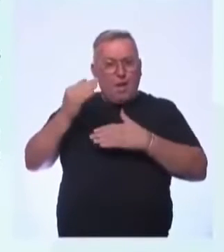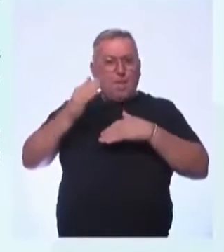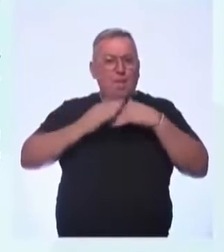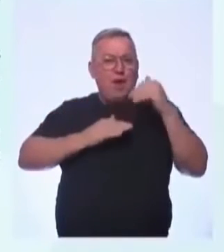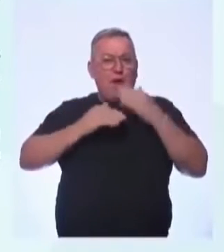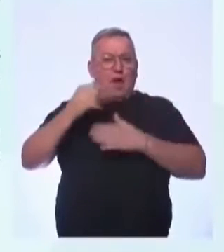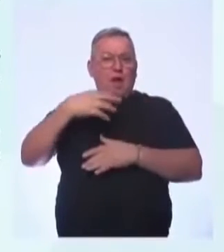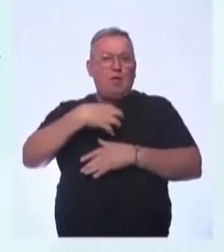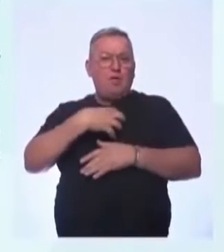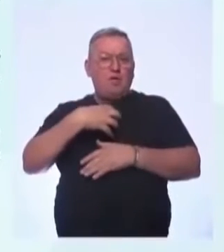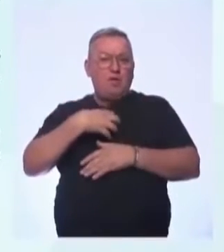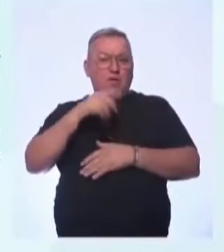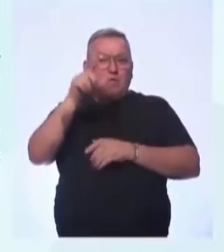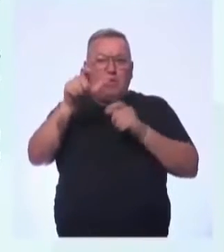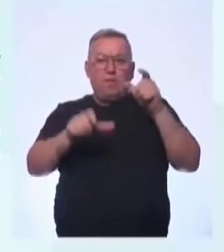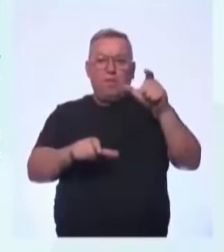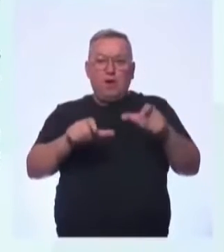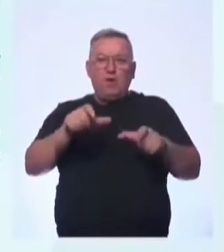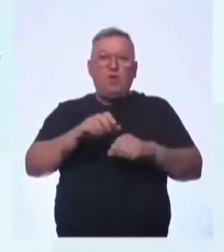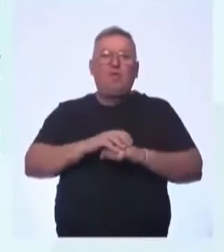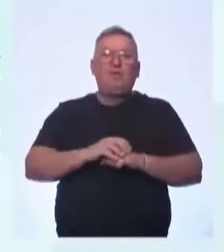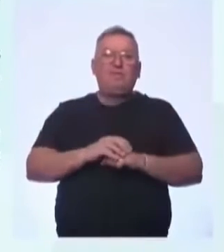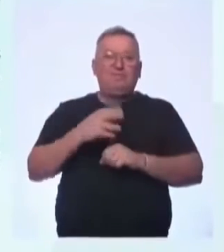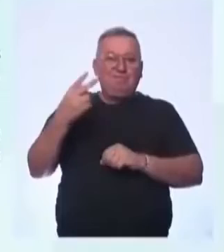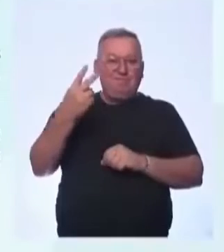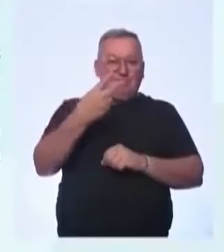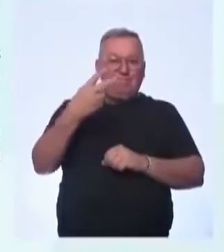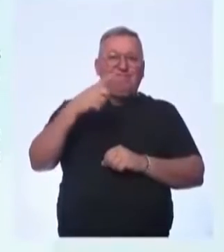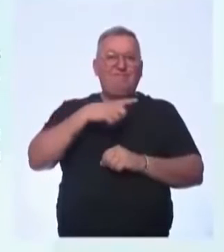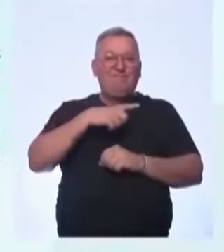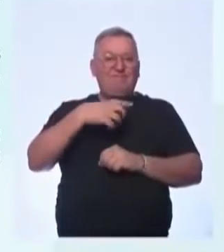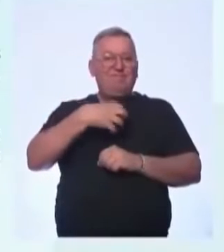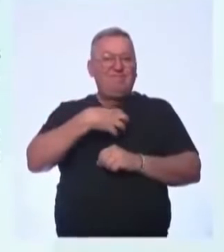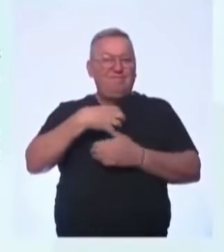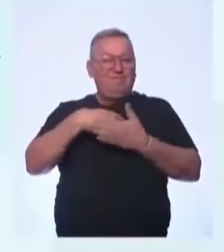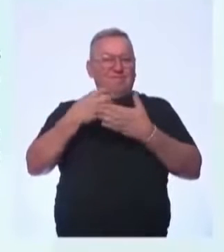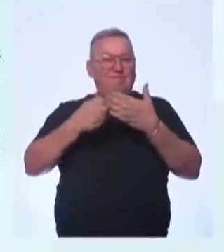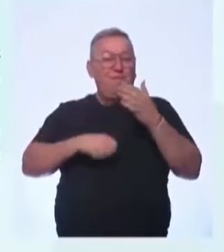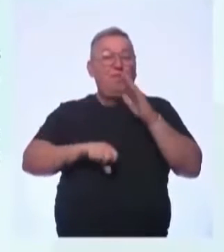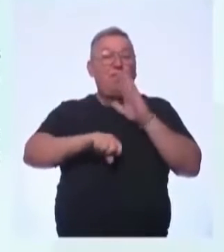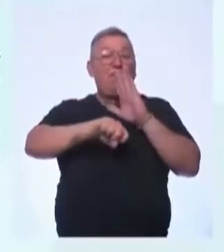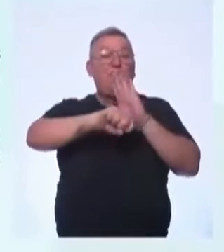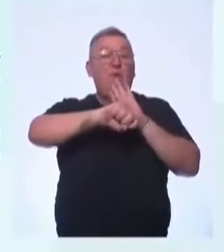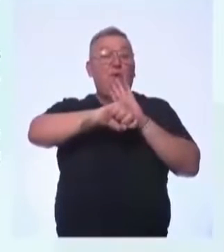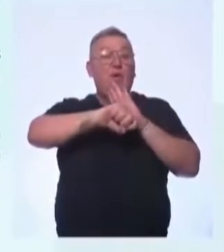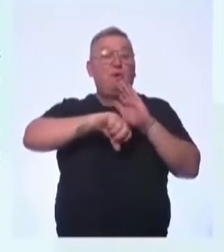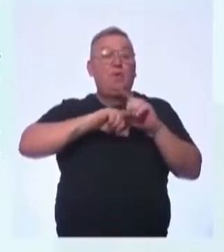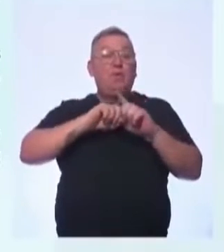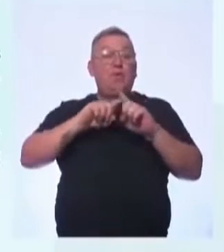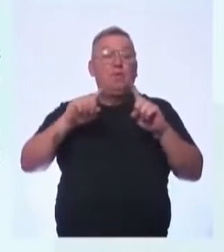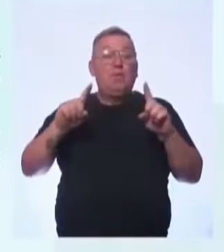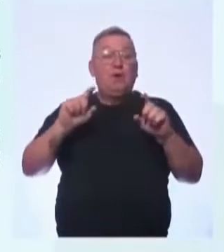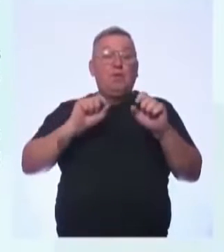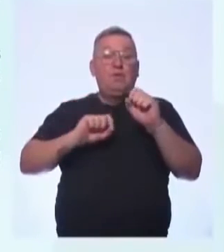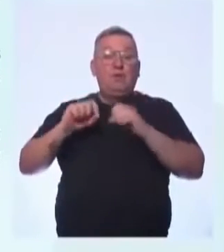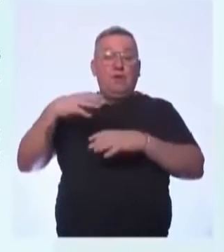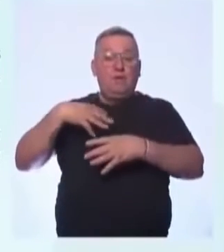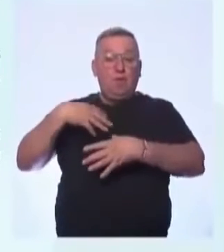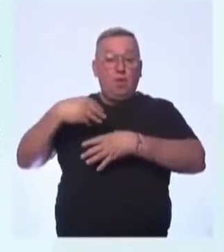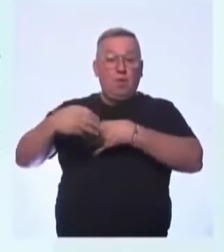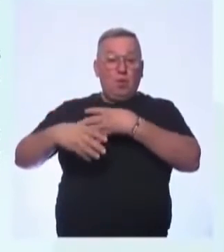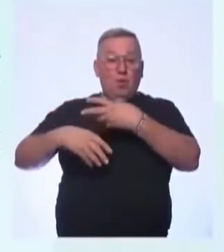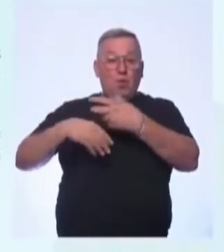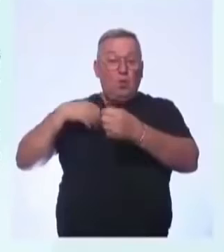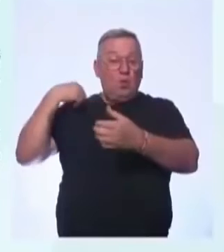modo de ser das pessoas. Ambos possuem aspectos simbólicos, posto que carregam a herança cultural